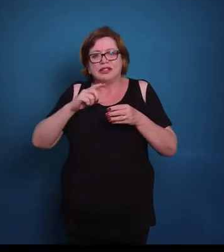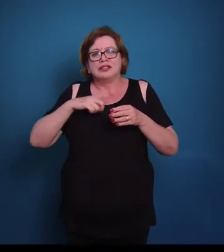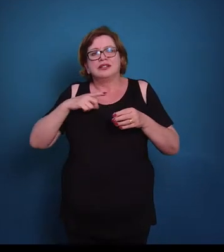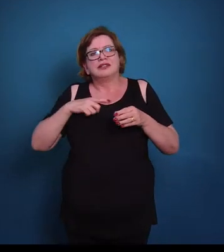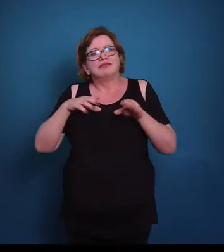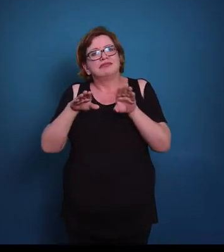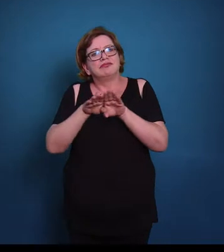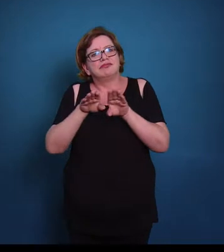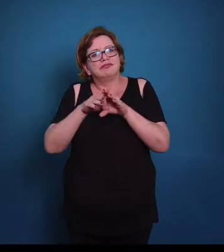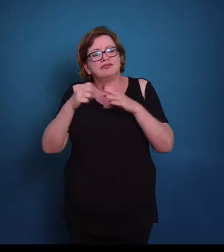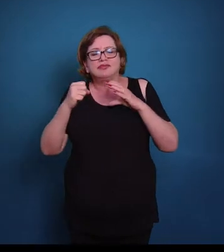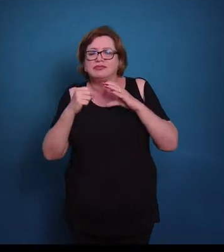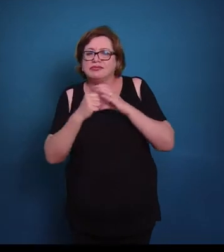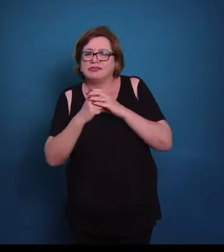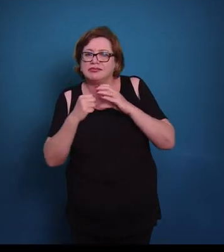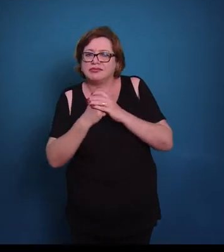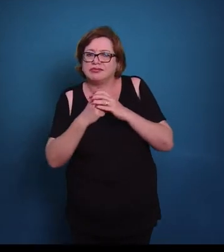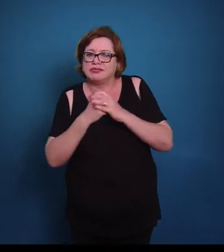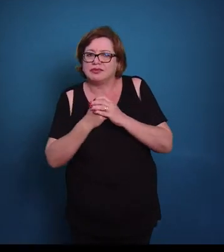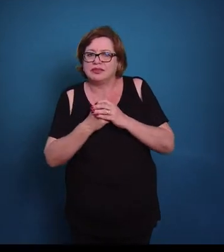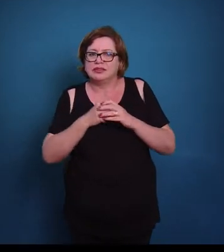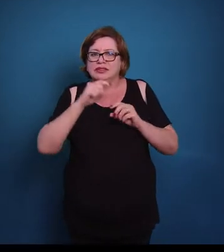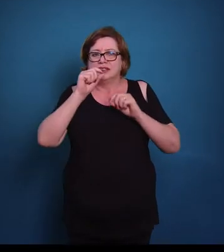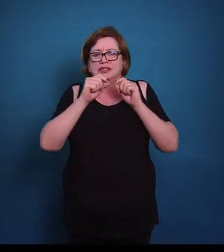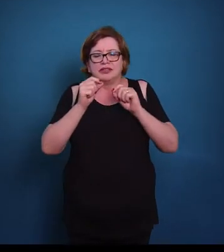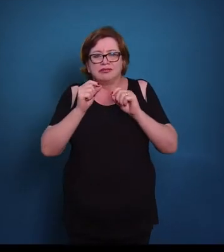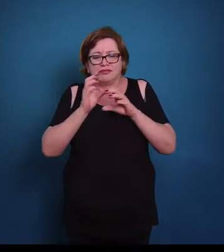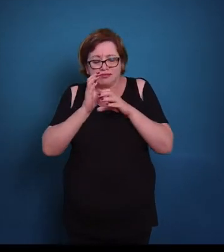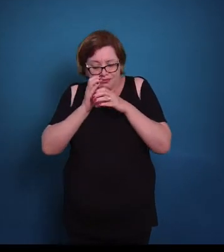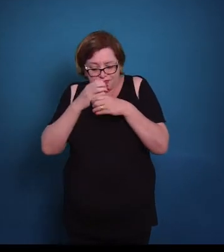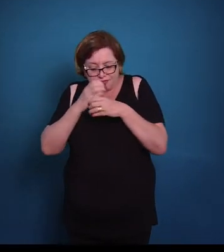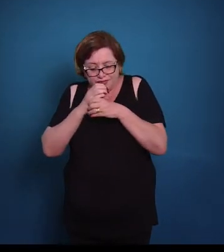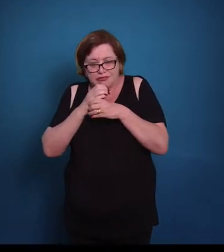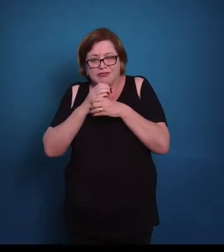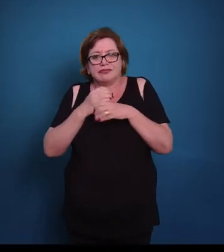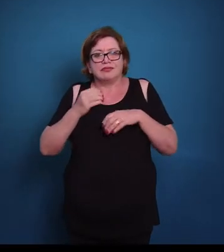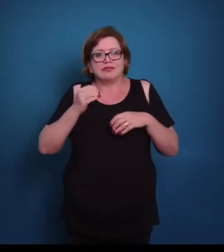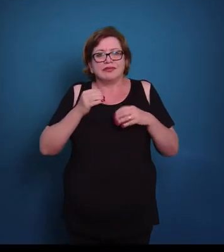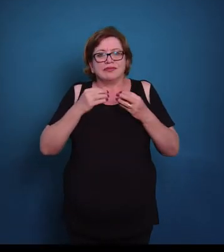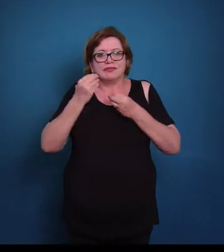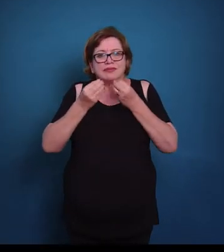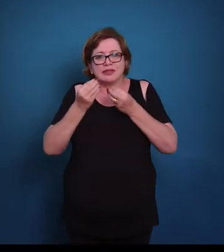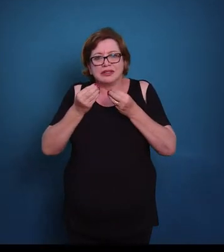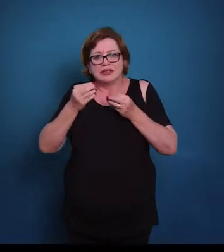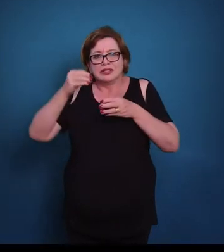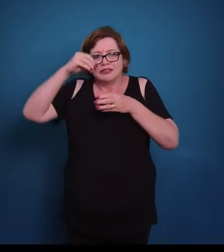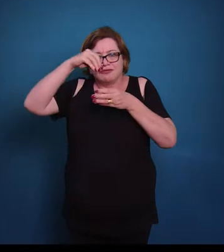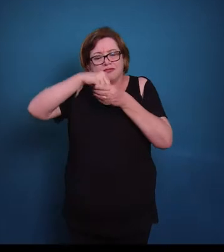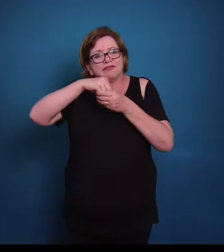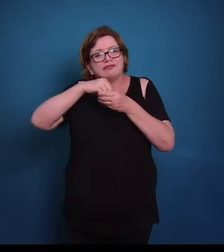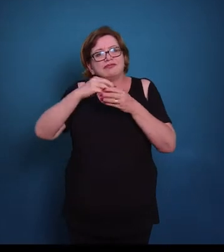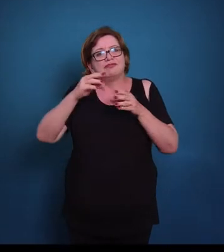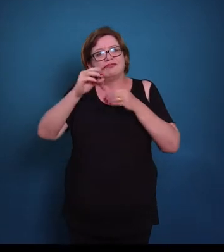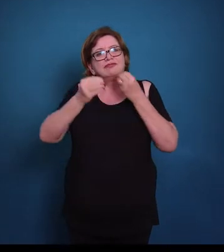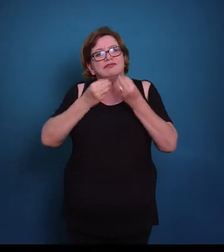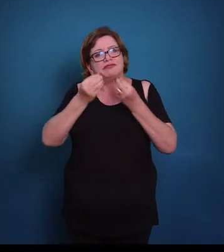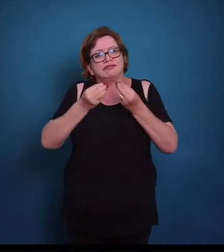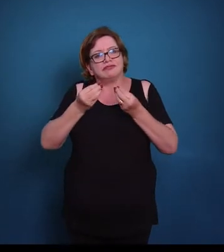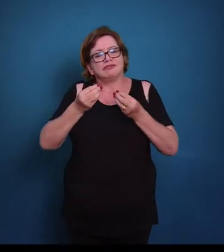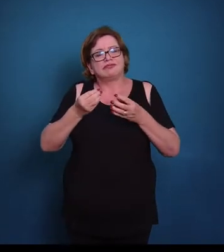temos as células, aqui seria uma micrografia eletrônica, então aqui nós temos os chondrócitos internamente da matriz